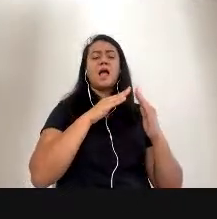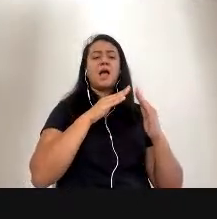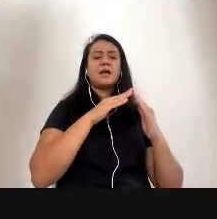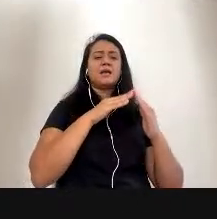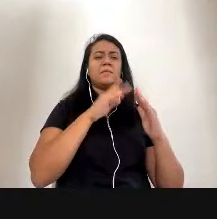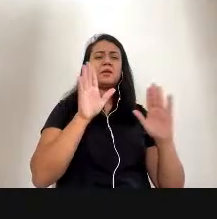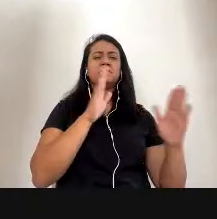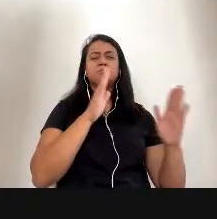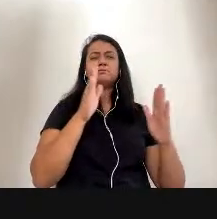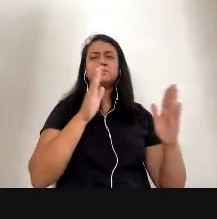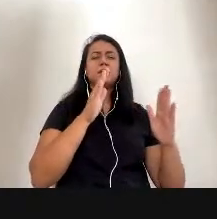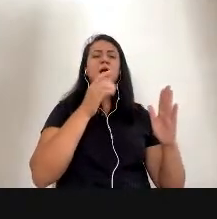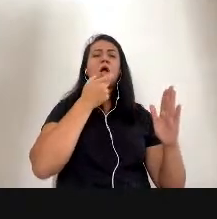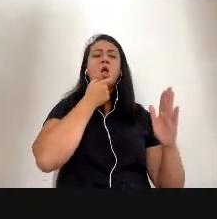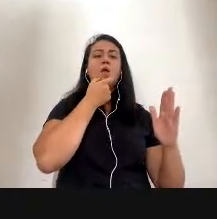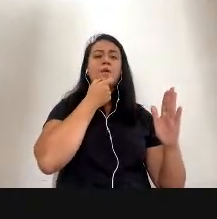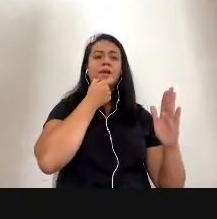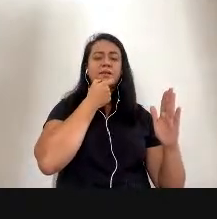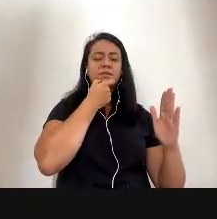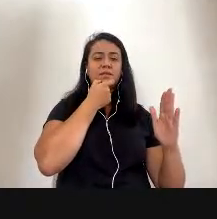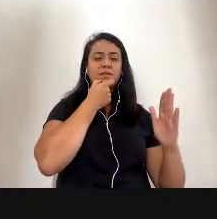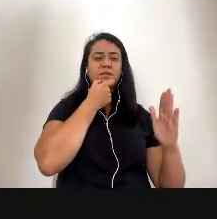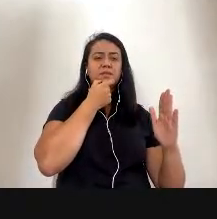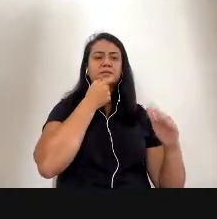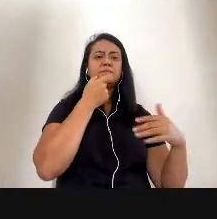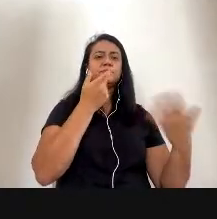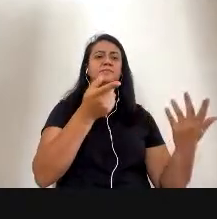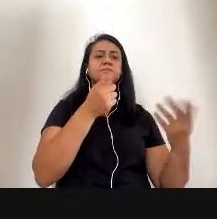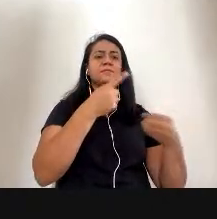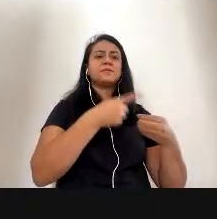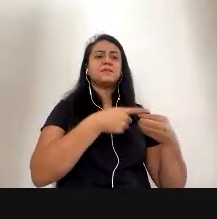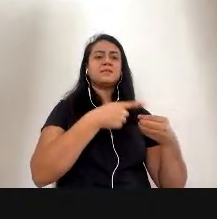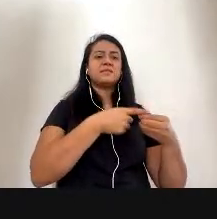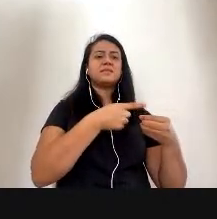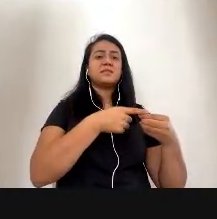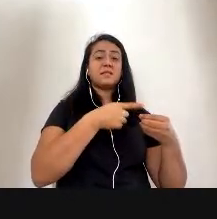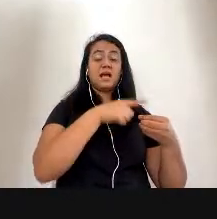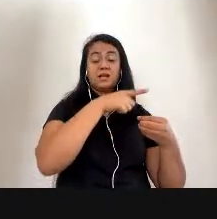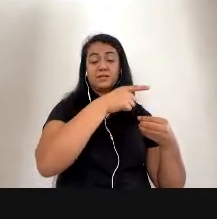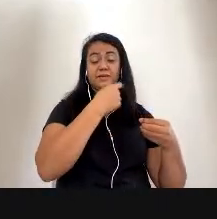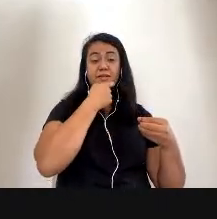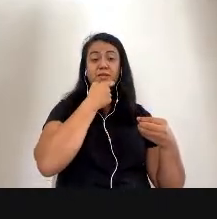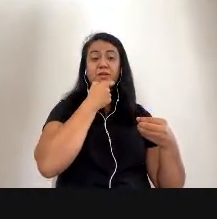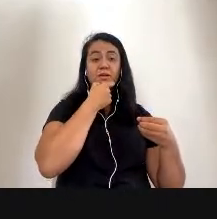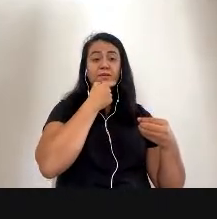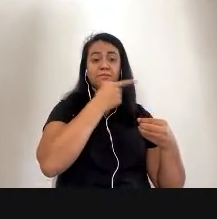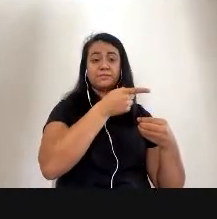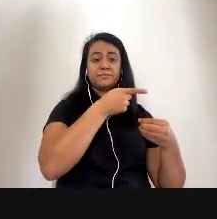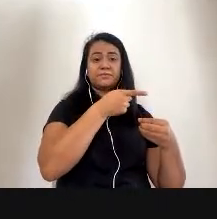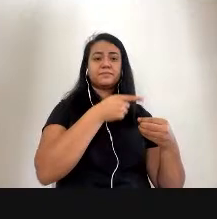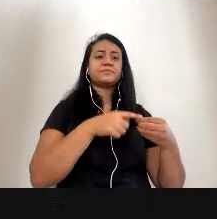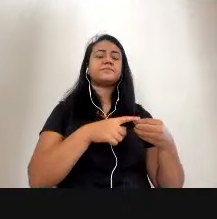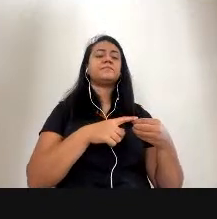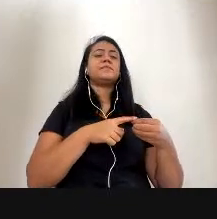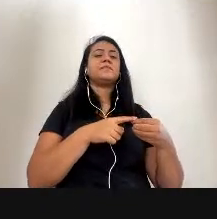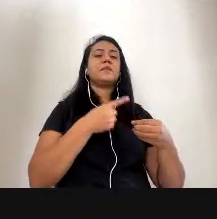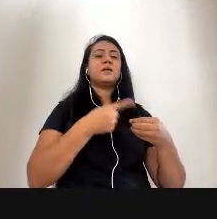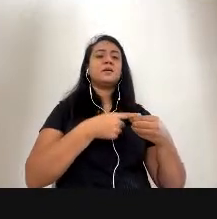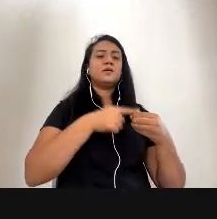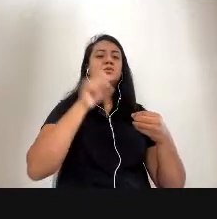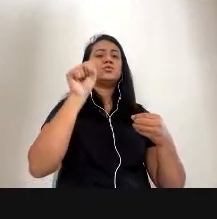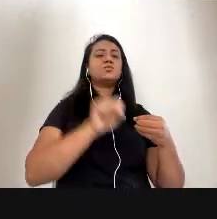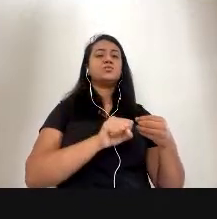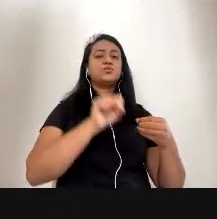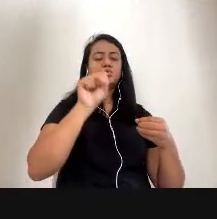Londres e entre Folkestone, no Reino Unido, que é uma cidade litorânea no sudeste